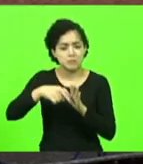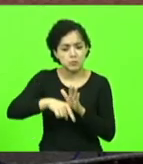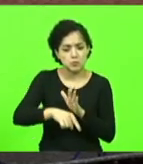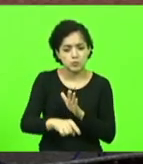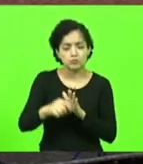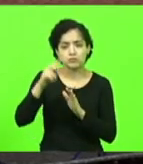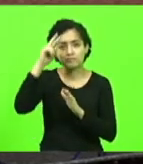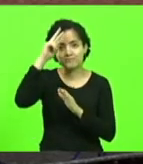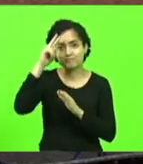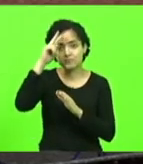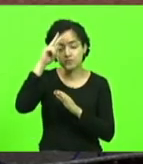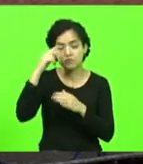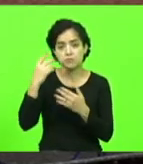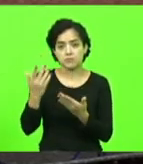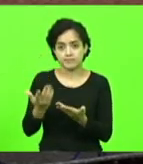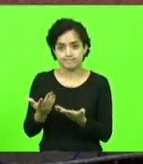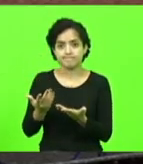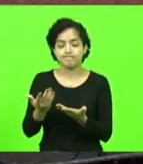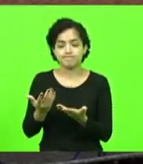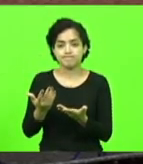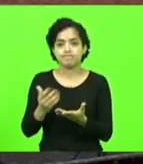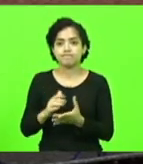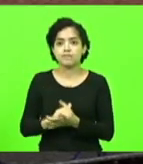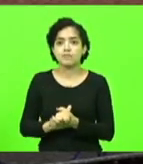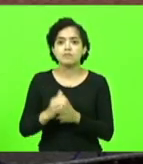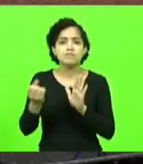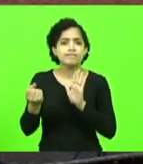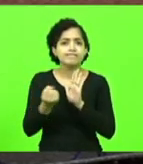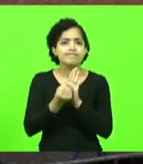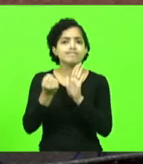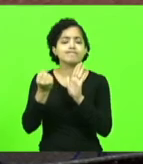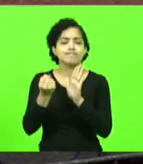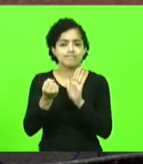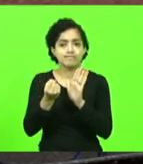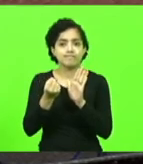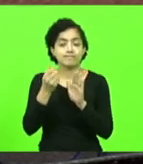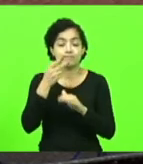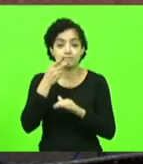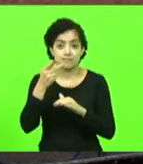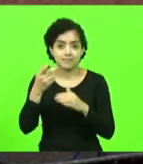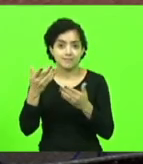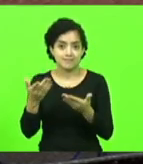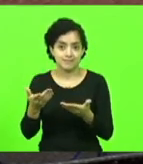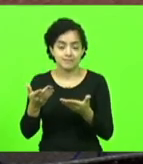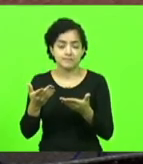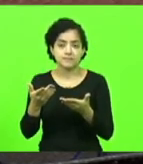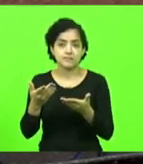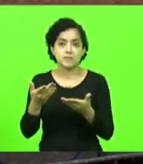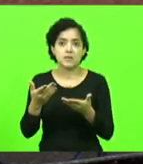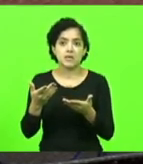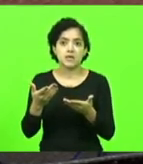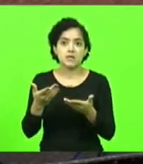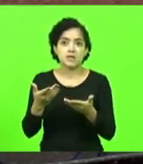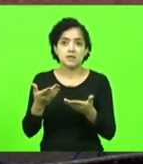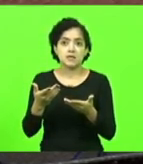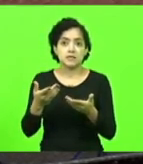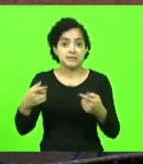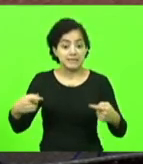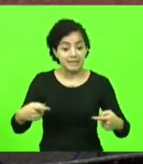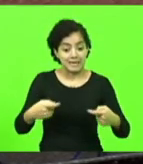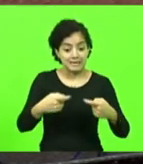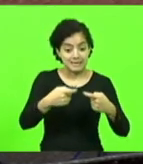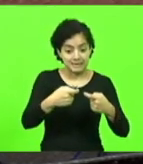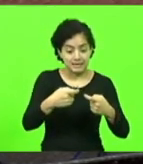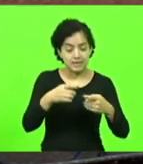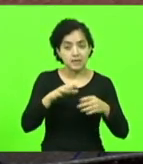história que marcou, como eu disse, não só na guerra em si,